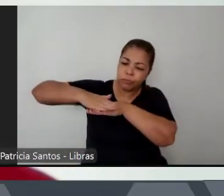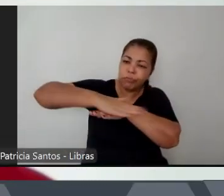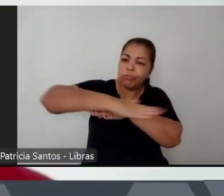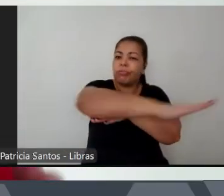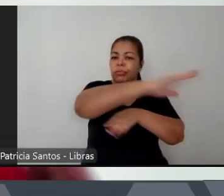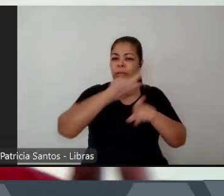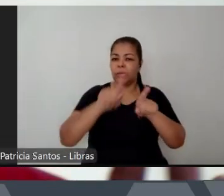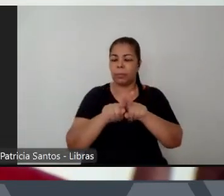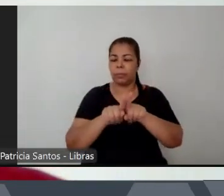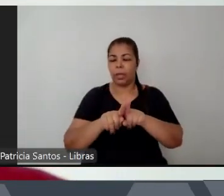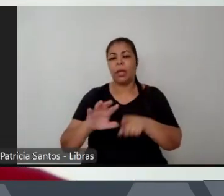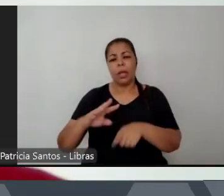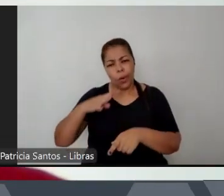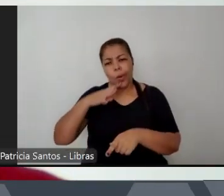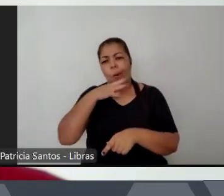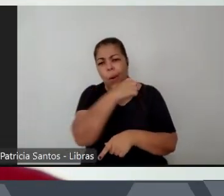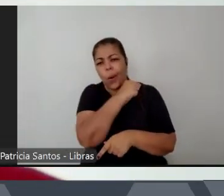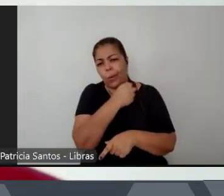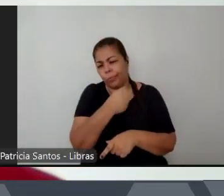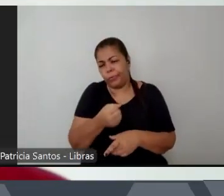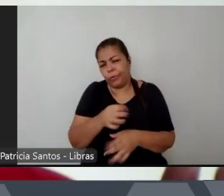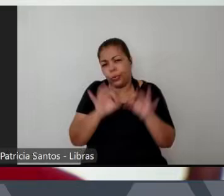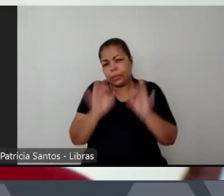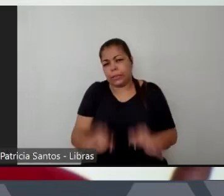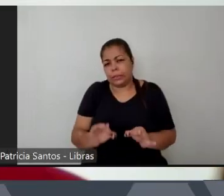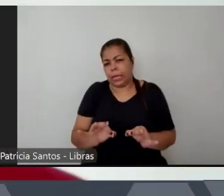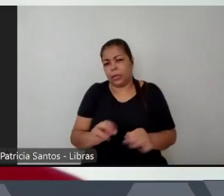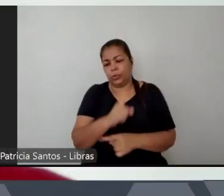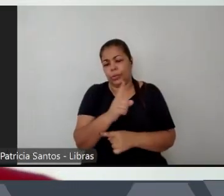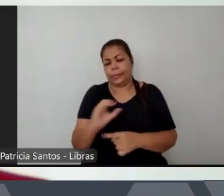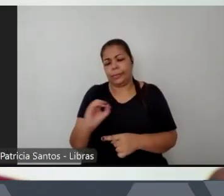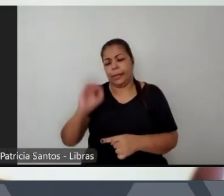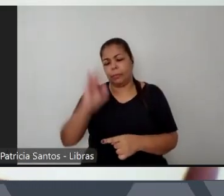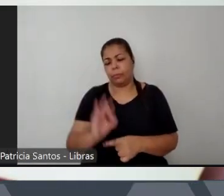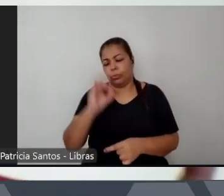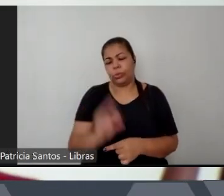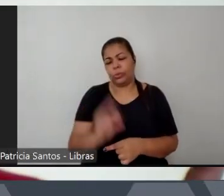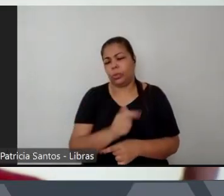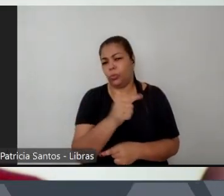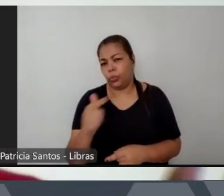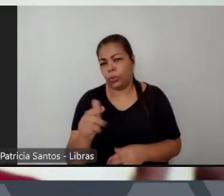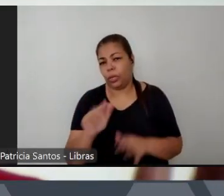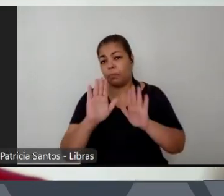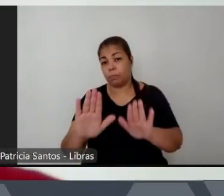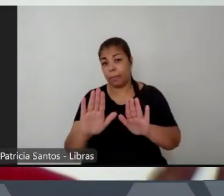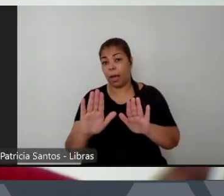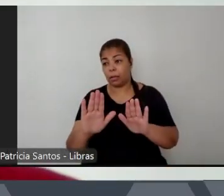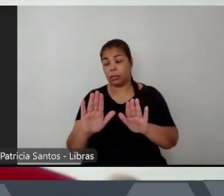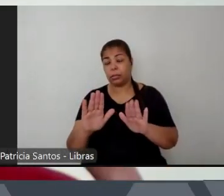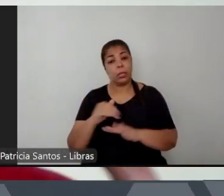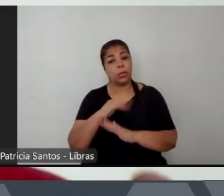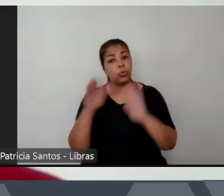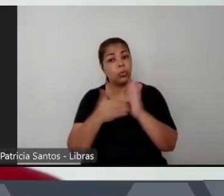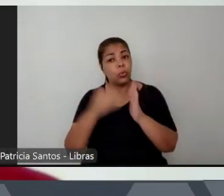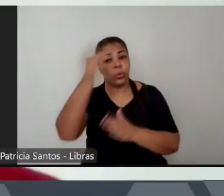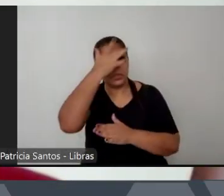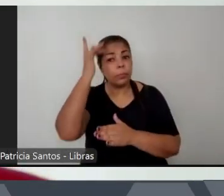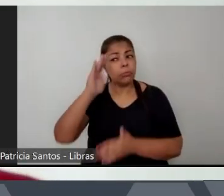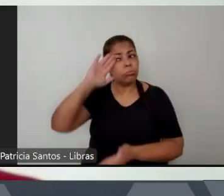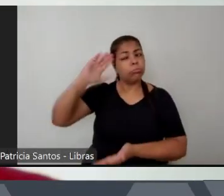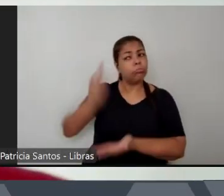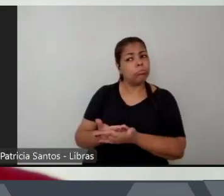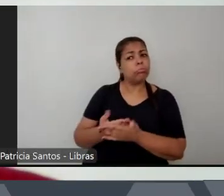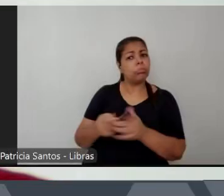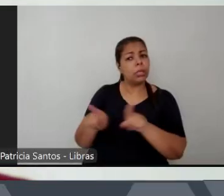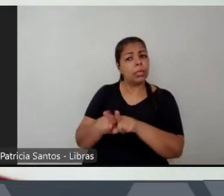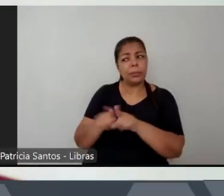levar mas você tem toda uma mobilização e toda uma crença e uma visibilidade em torno do papel do Estado para